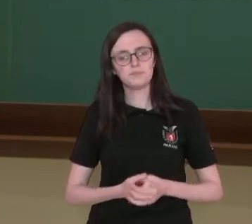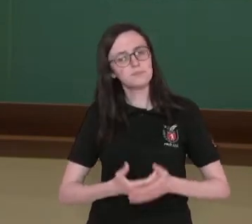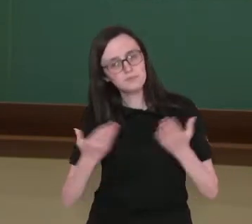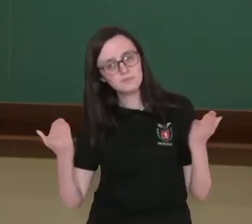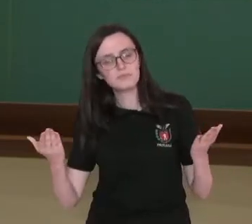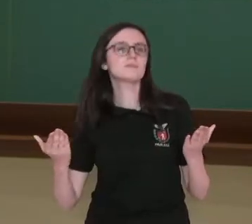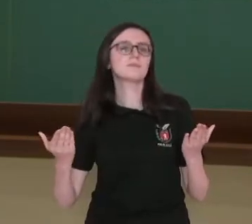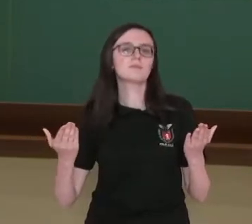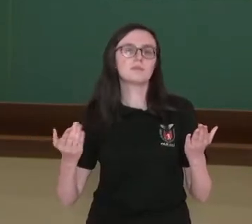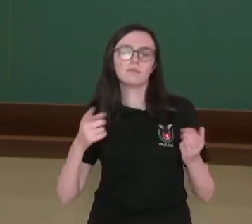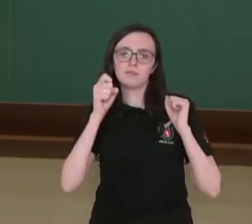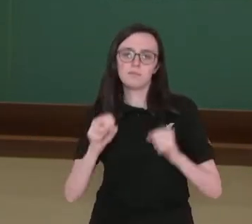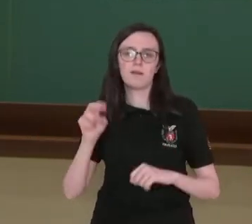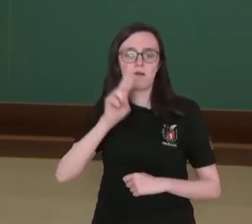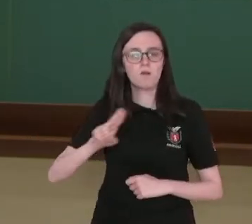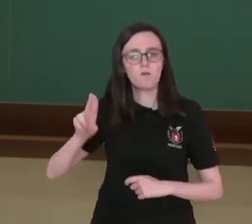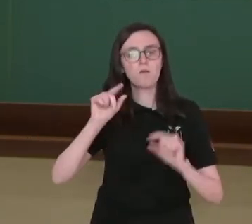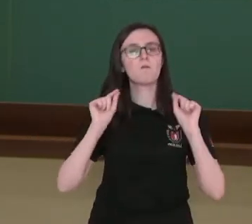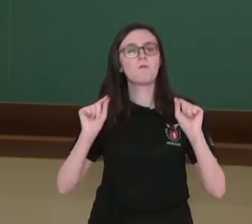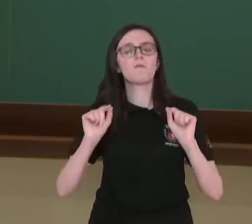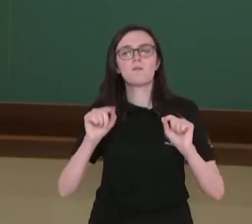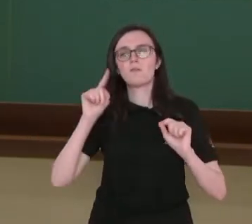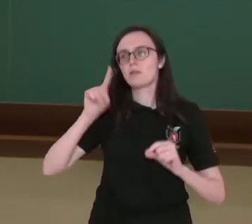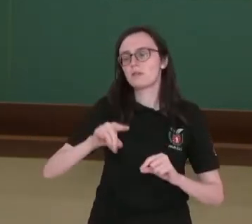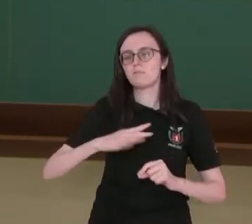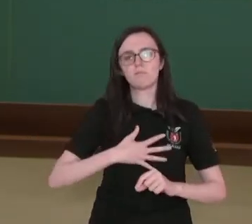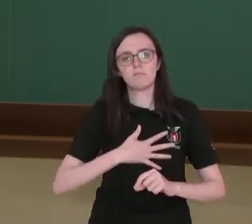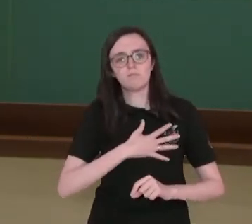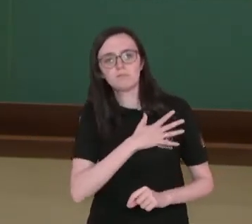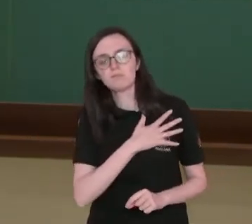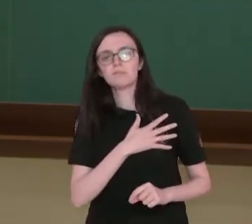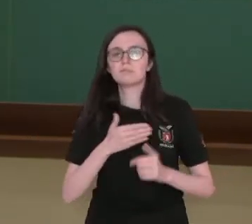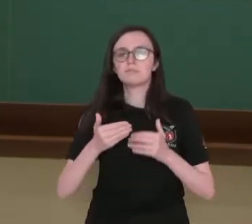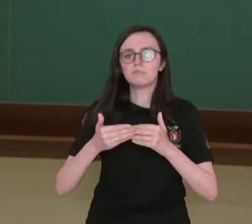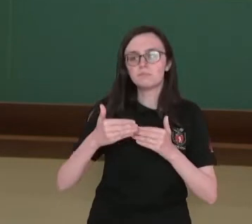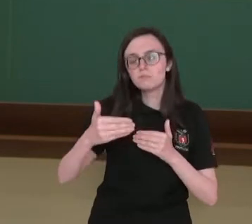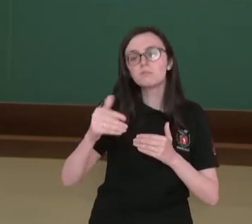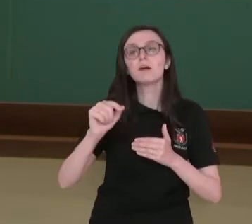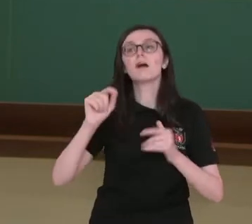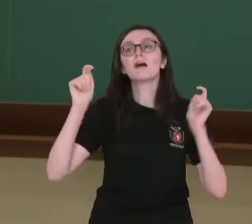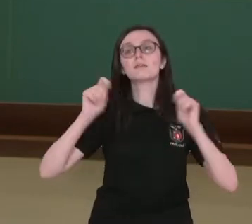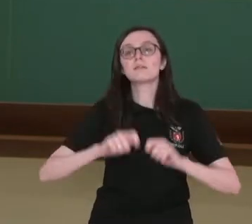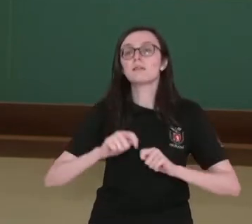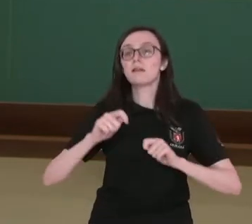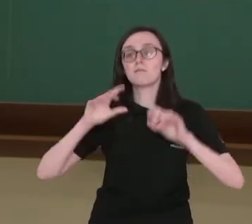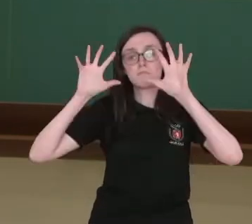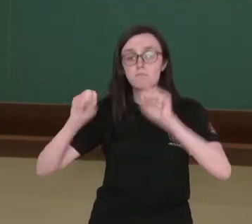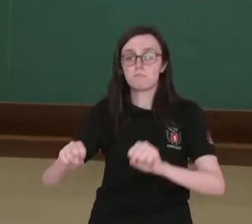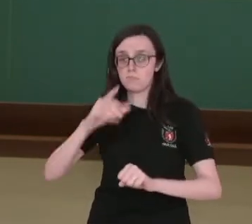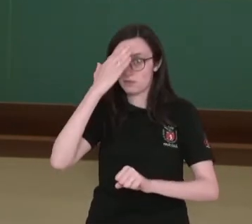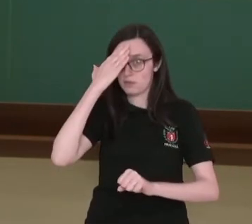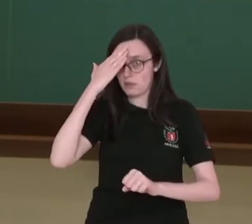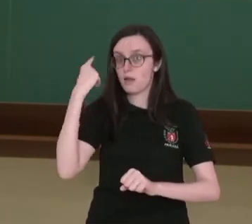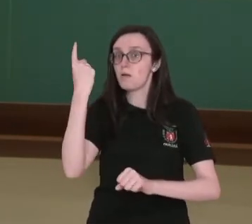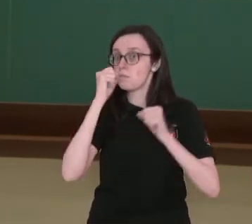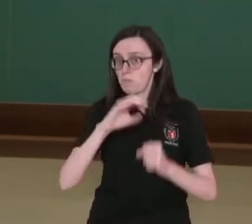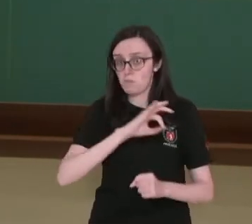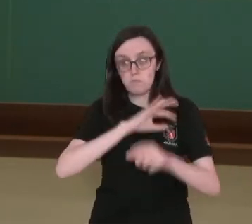depois usar isso, né? Se for uma ofensa, um sabedrine, aprendendo o equipamento. Então fique esperto.